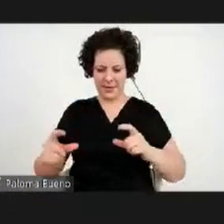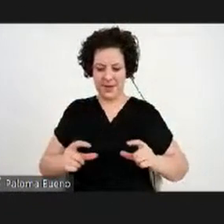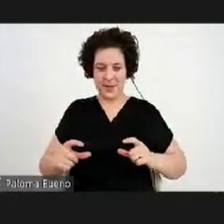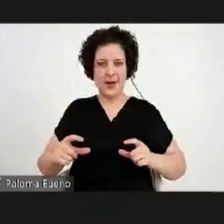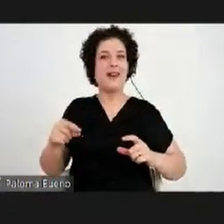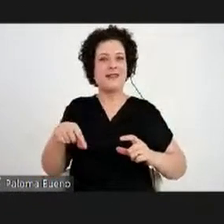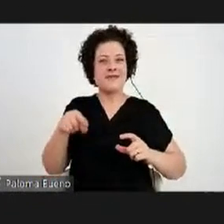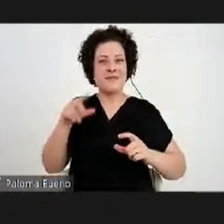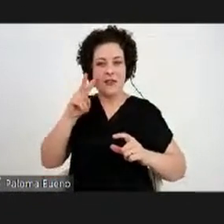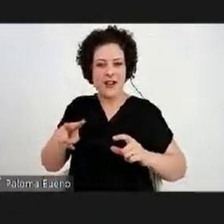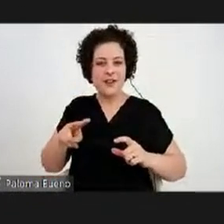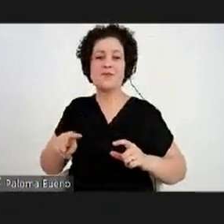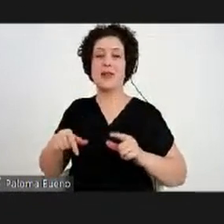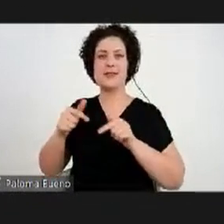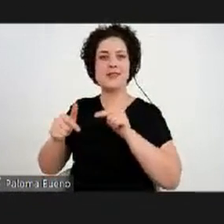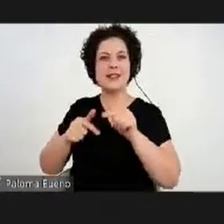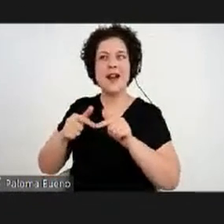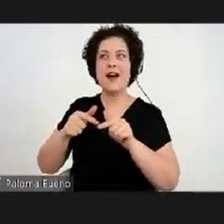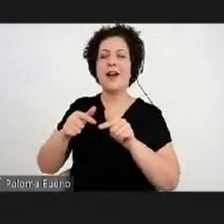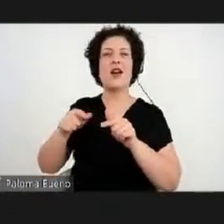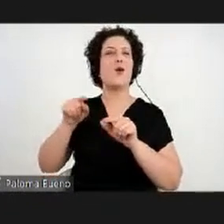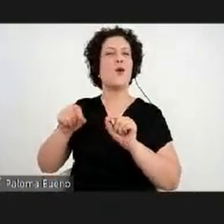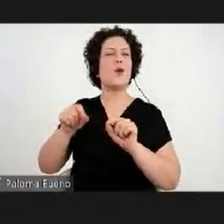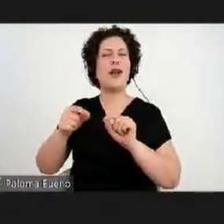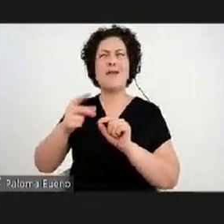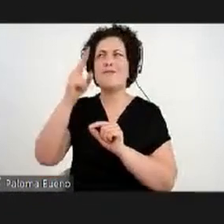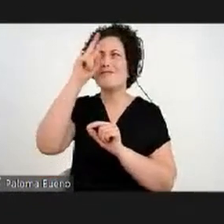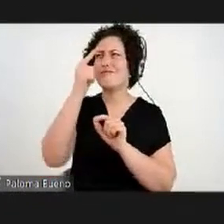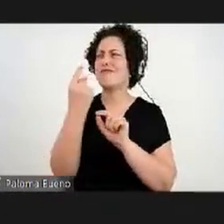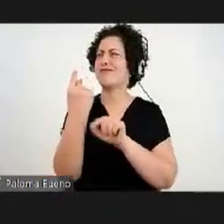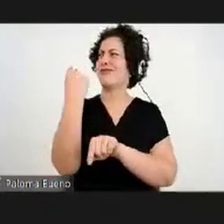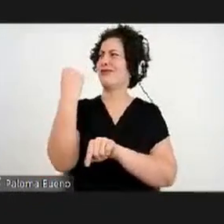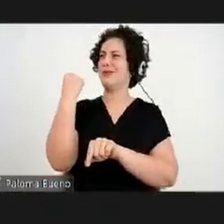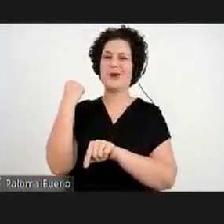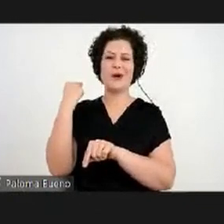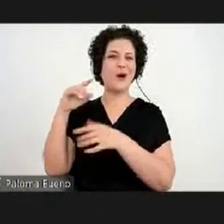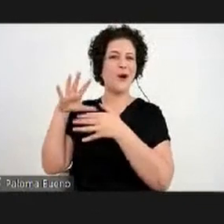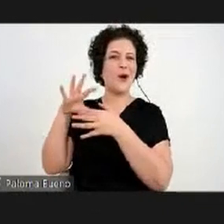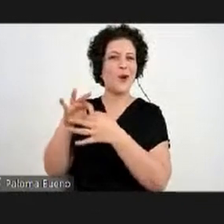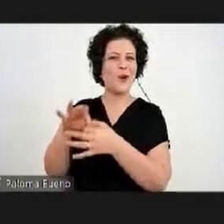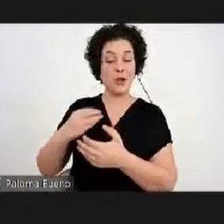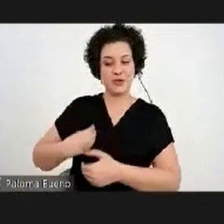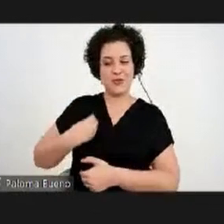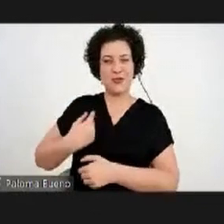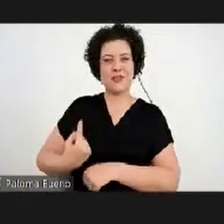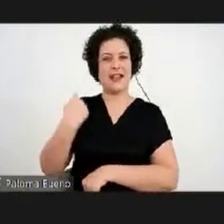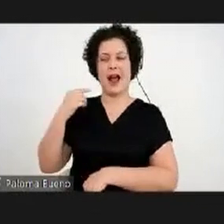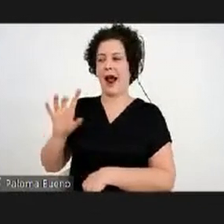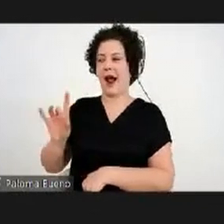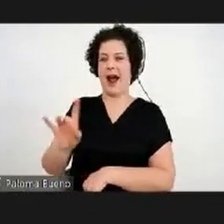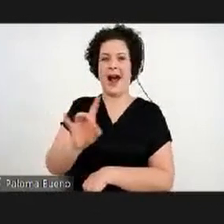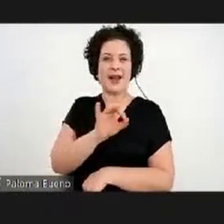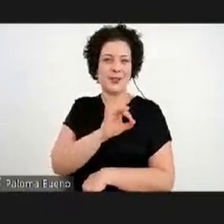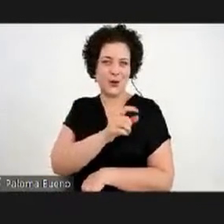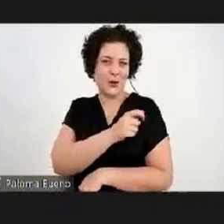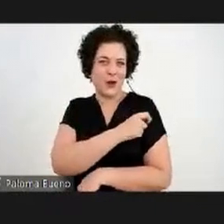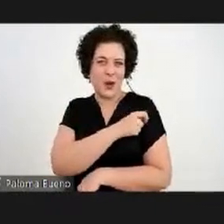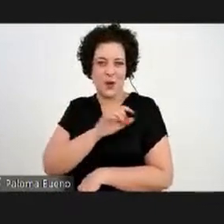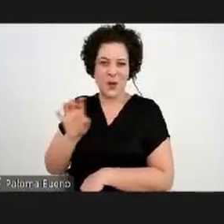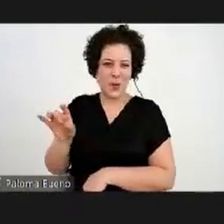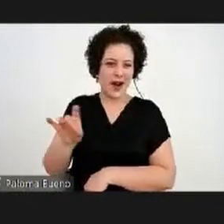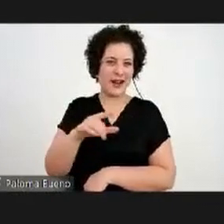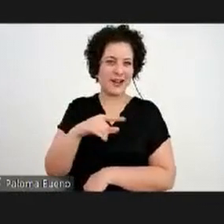esse trabalho reivindica uma memória e um contexto de vida de cada um dos alunos.